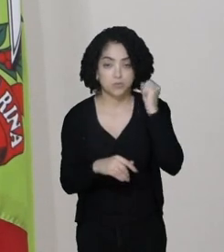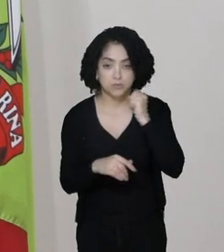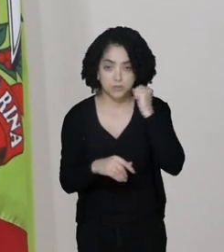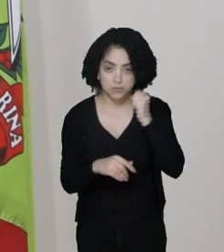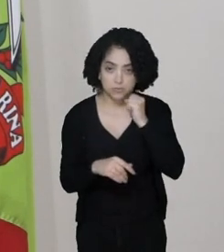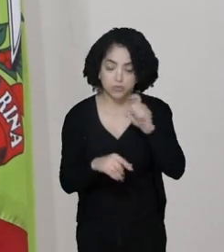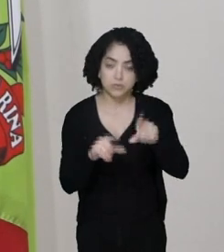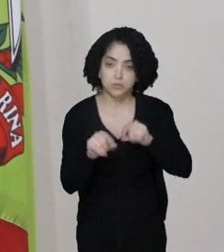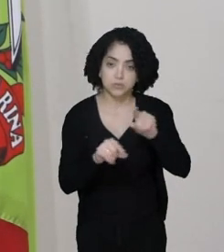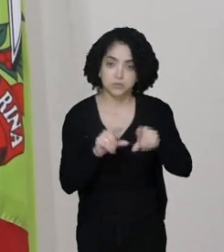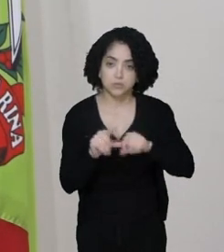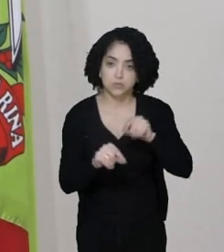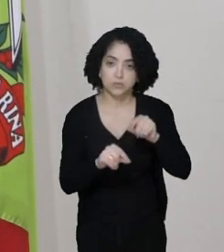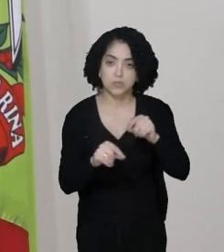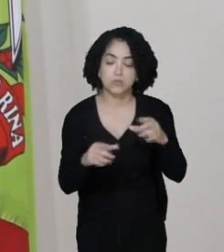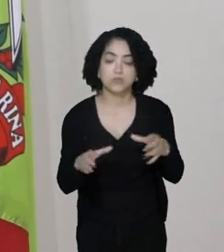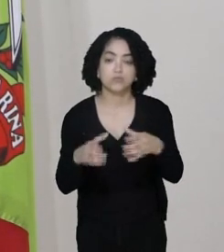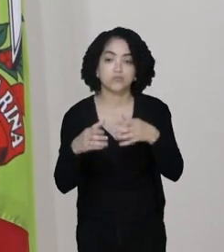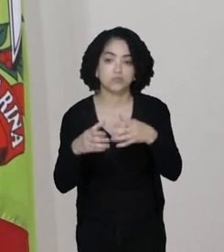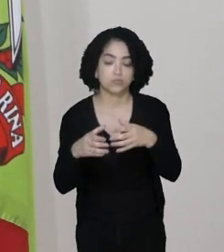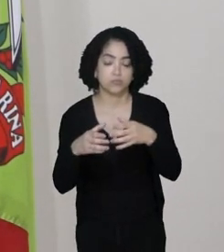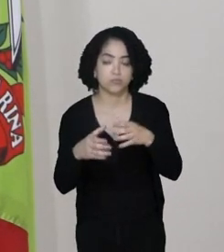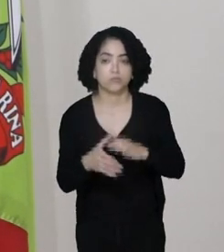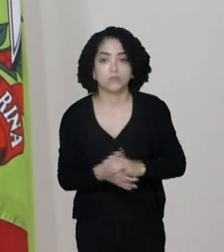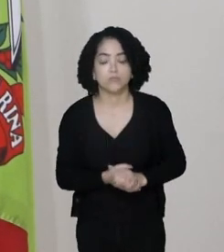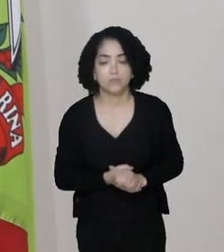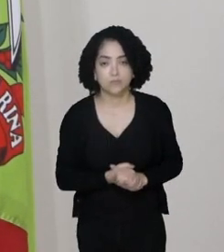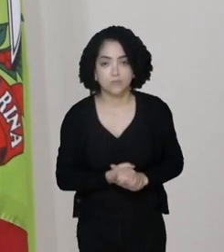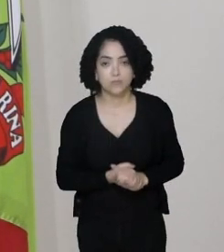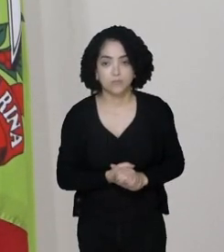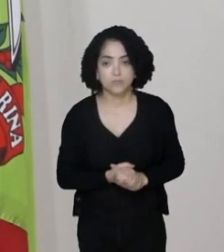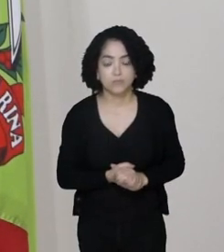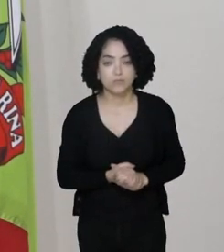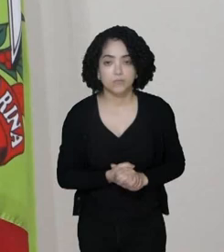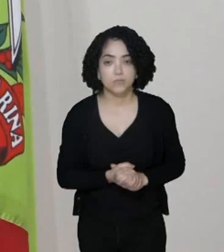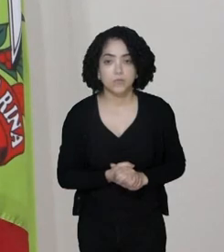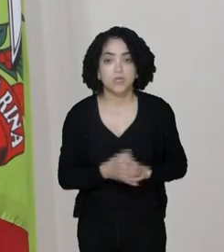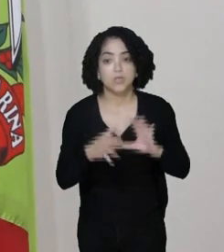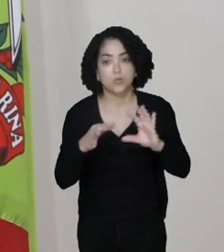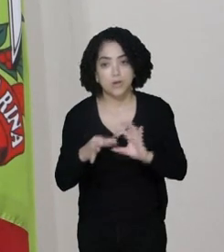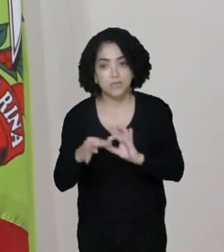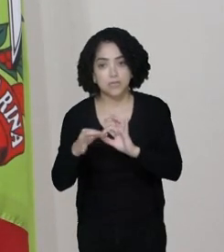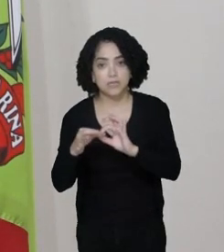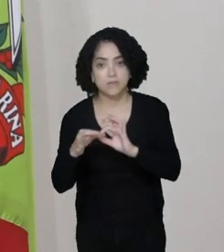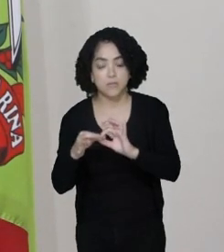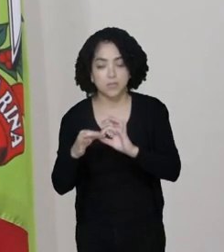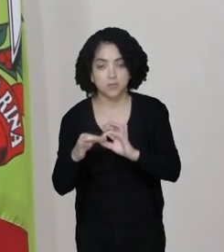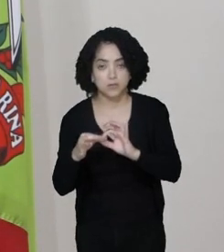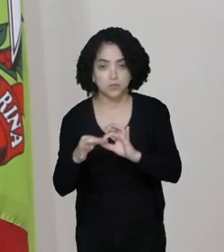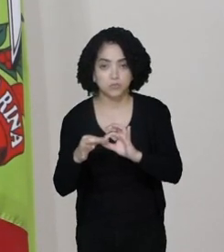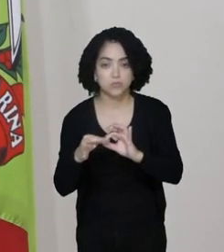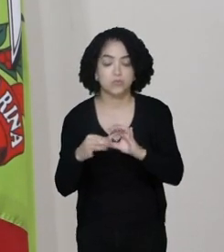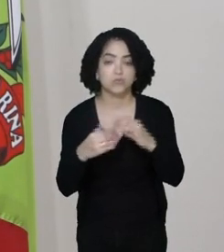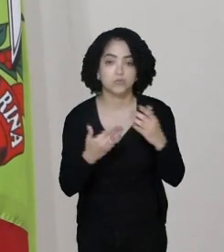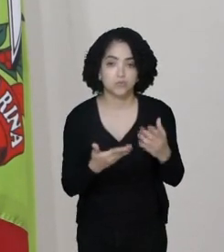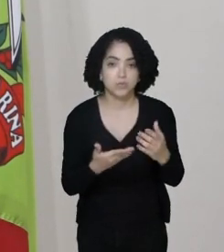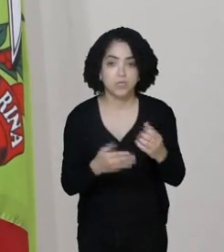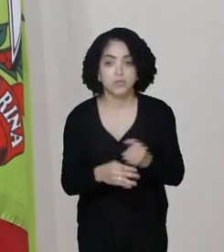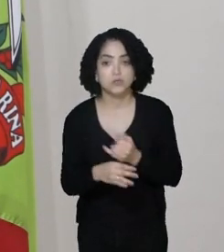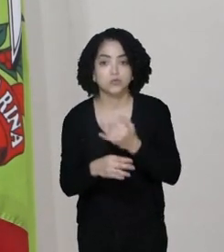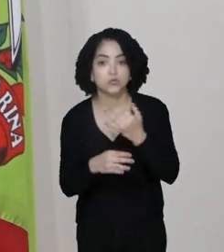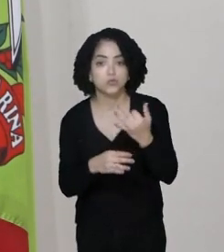compõem o nosso partido. E o alinhamento partidário, o alinhamento de números,